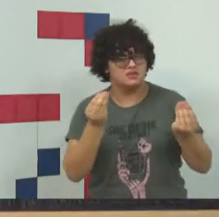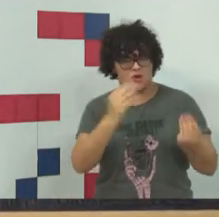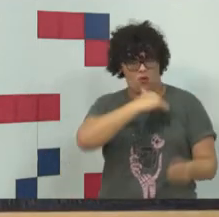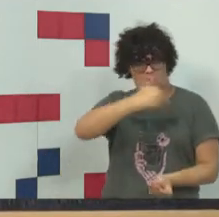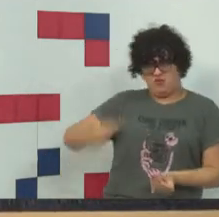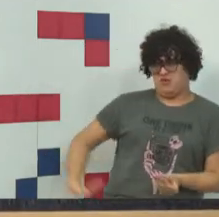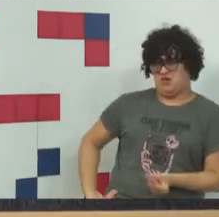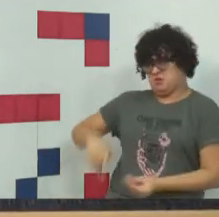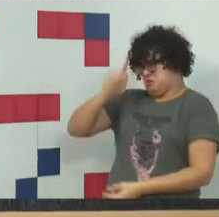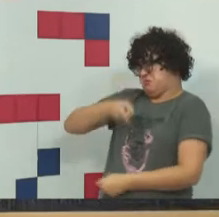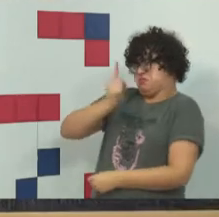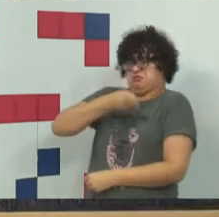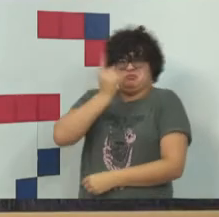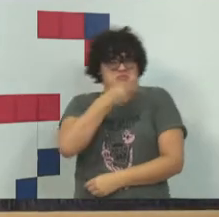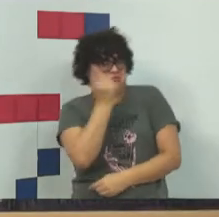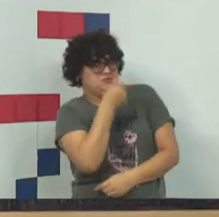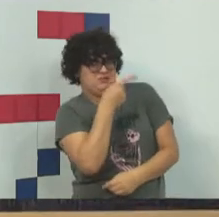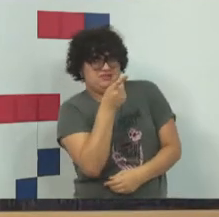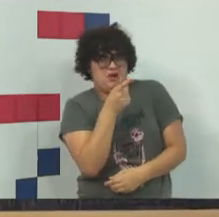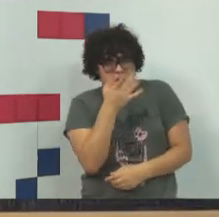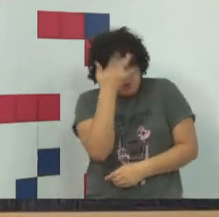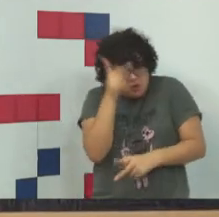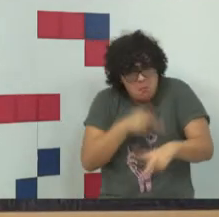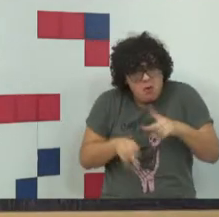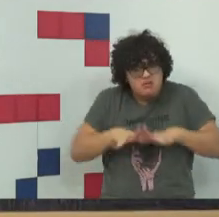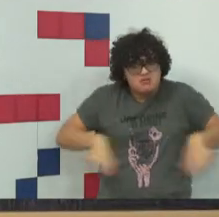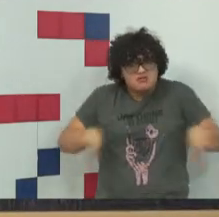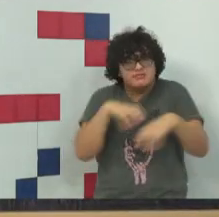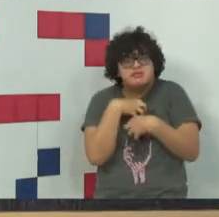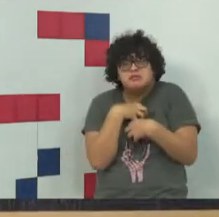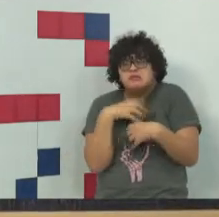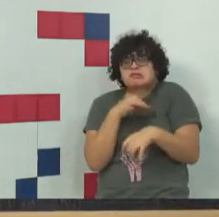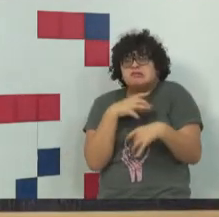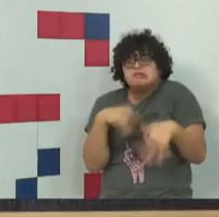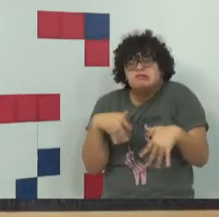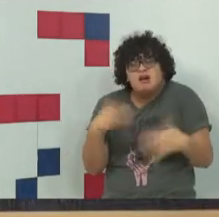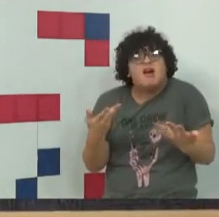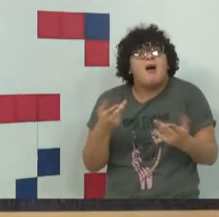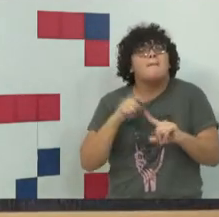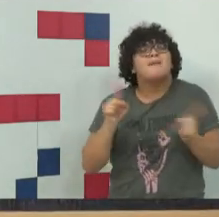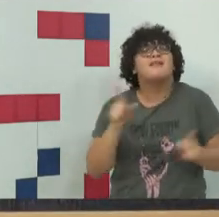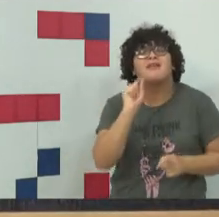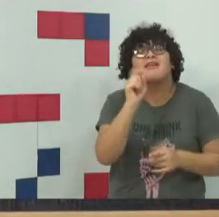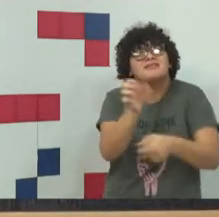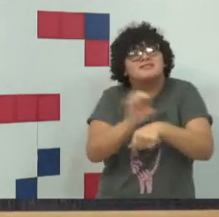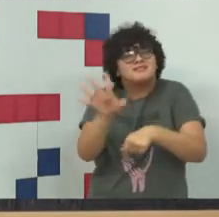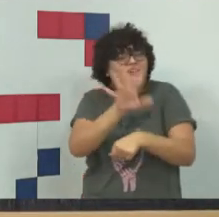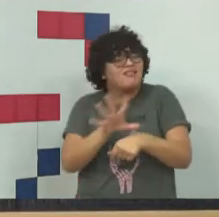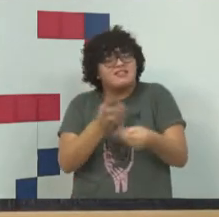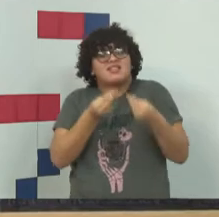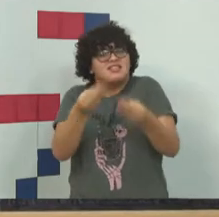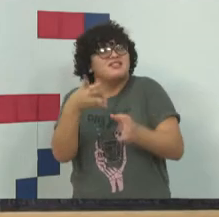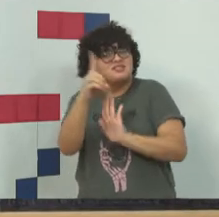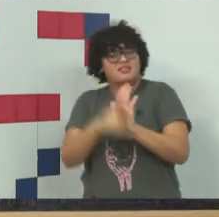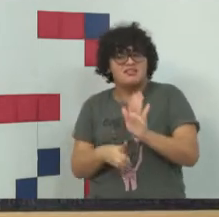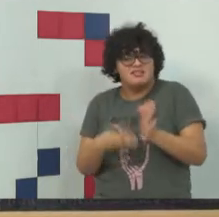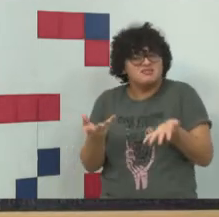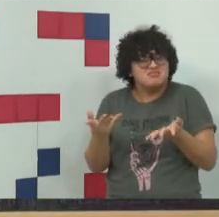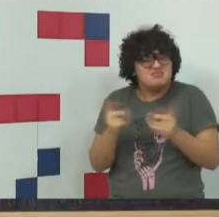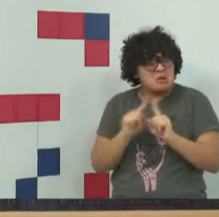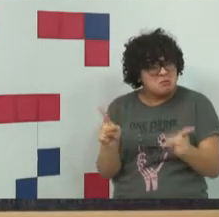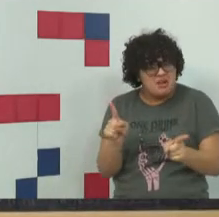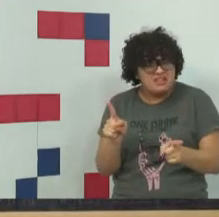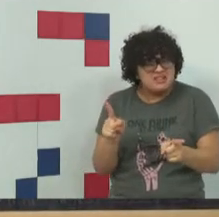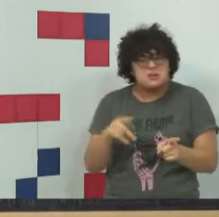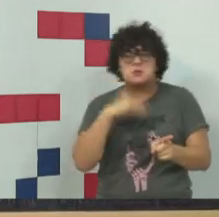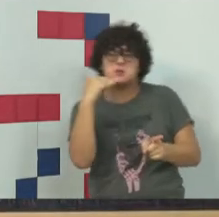autoritário de bagagem, eles queriam um Estado que desse o direito, mas que não